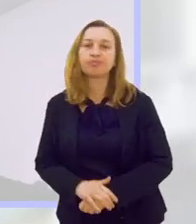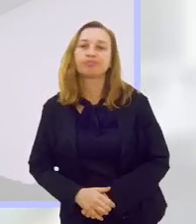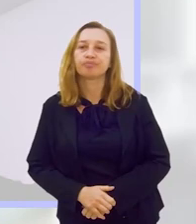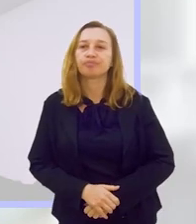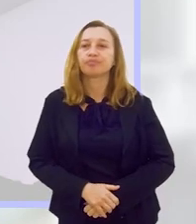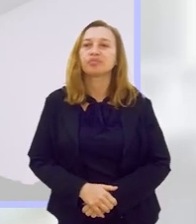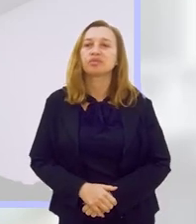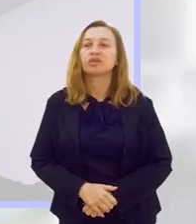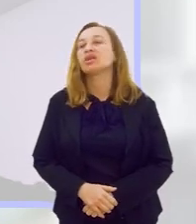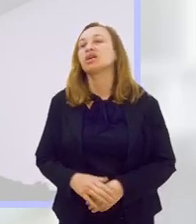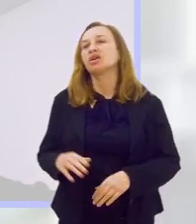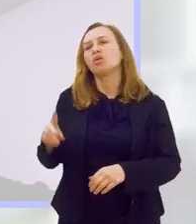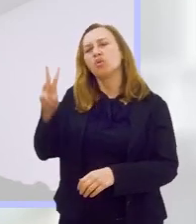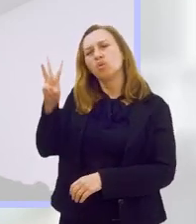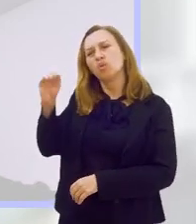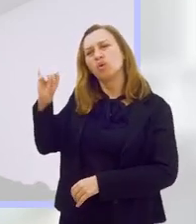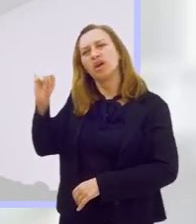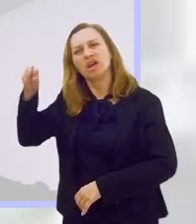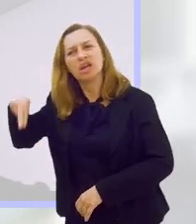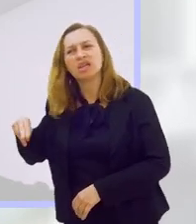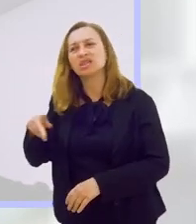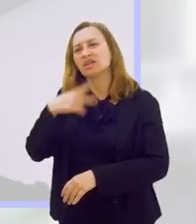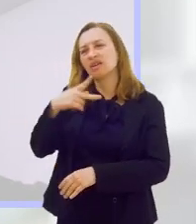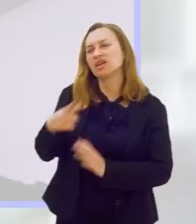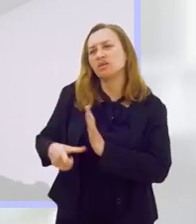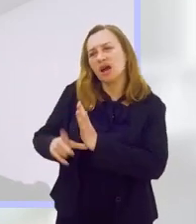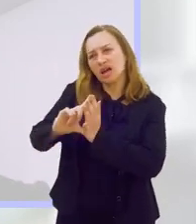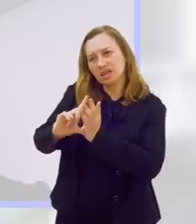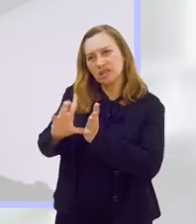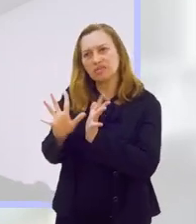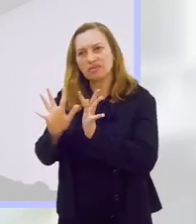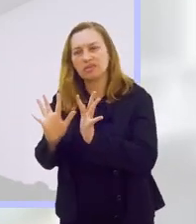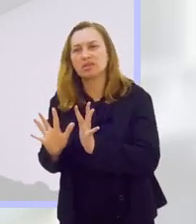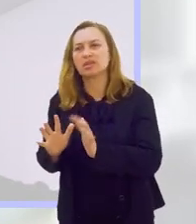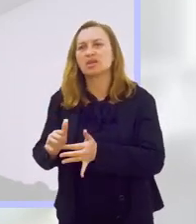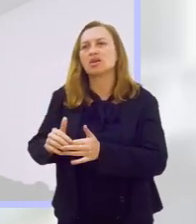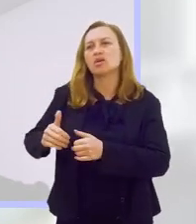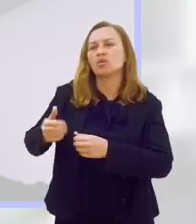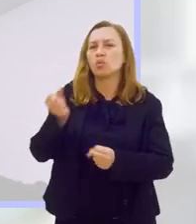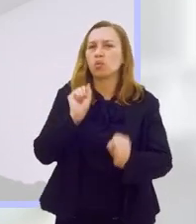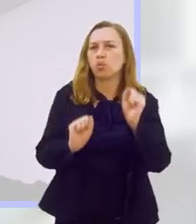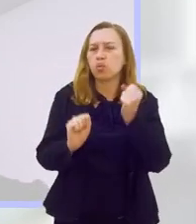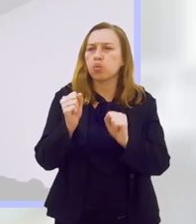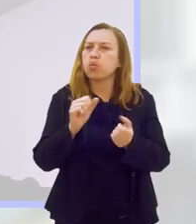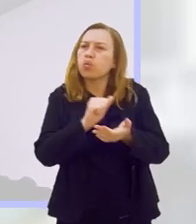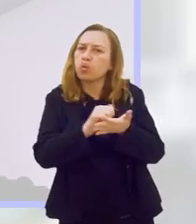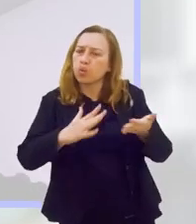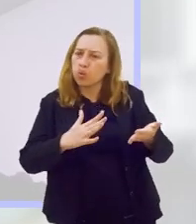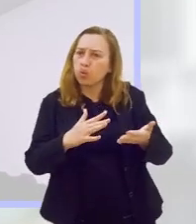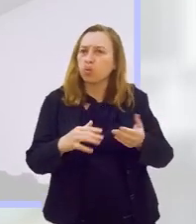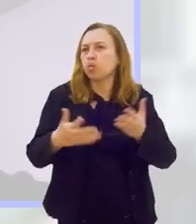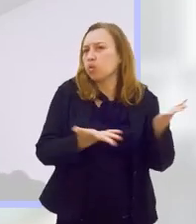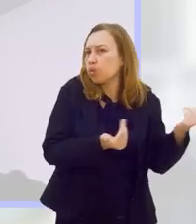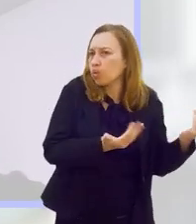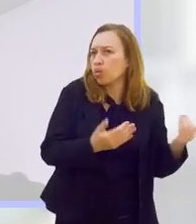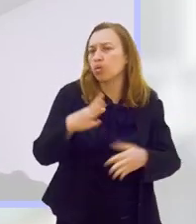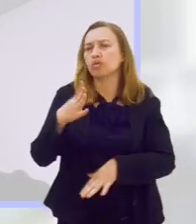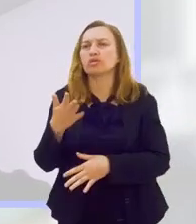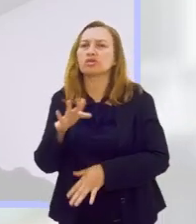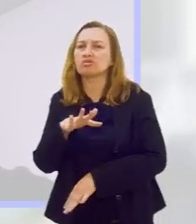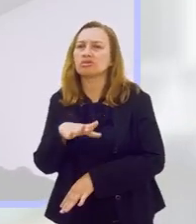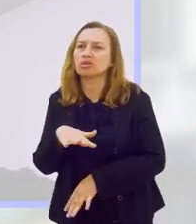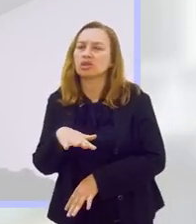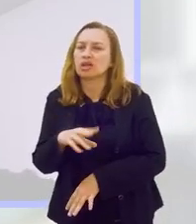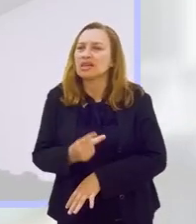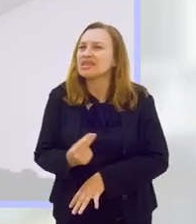exercícios para a juventude, para os jovens saírem desse sedentarismo, a importância também da